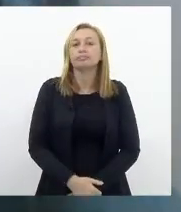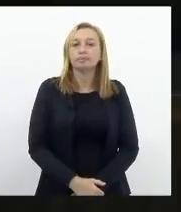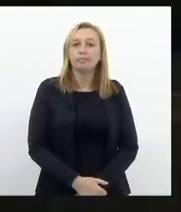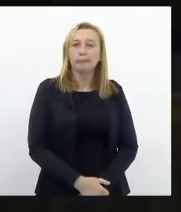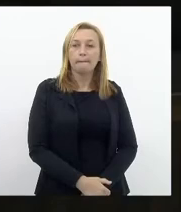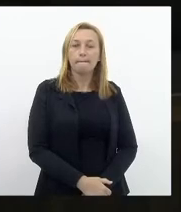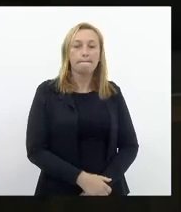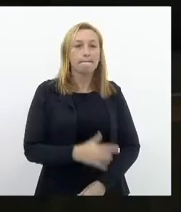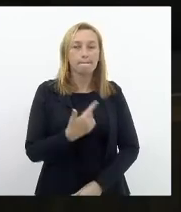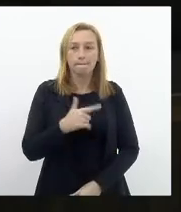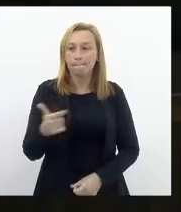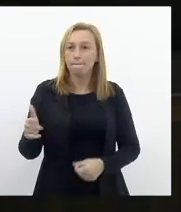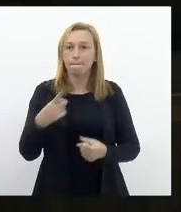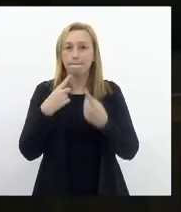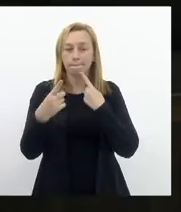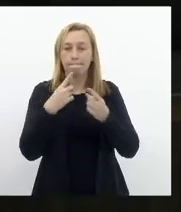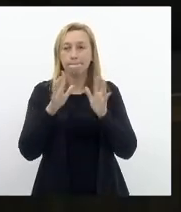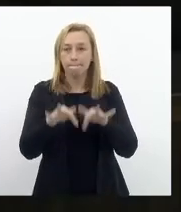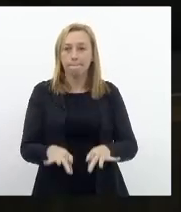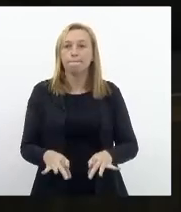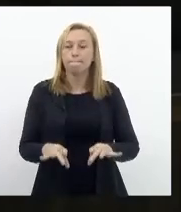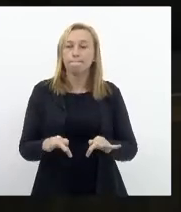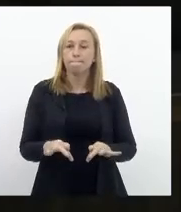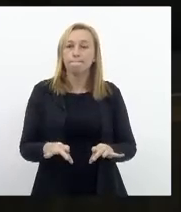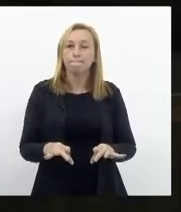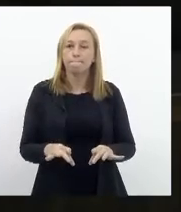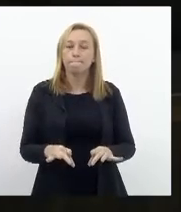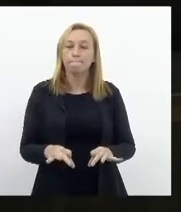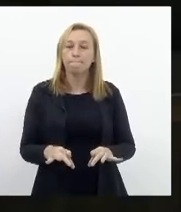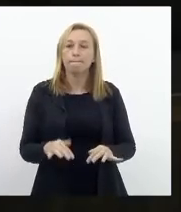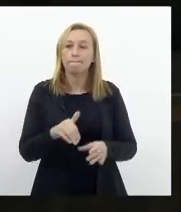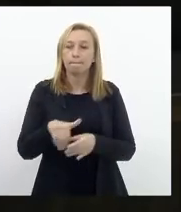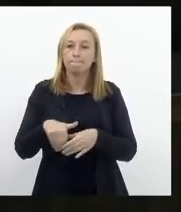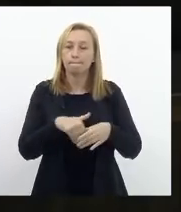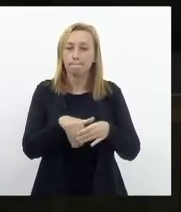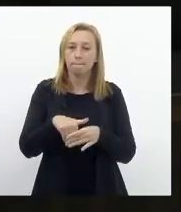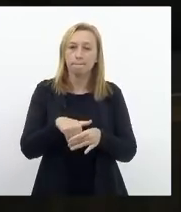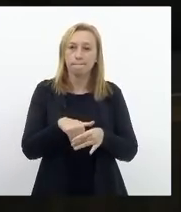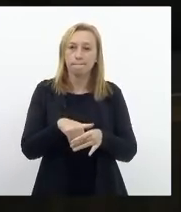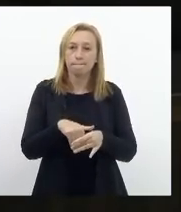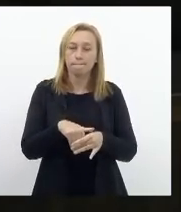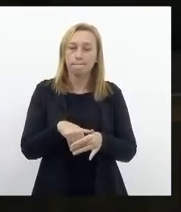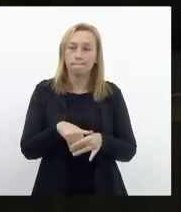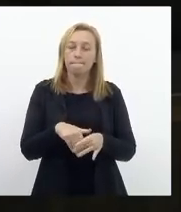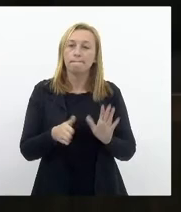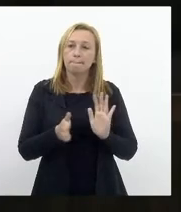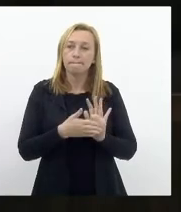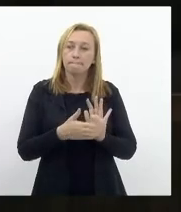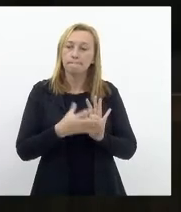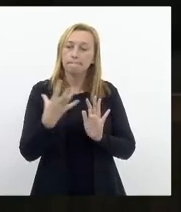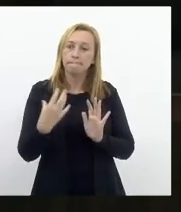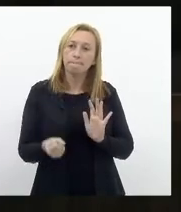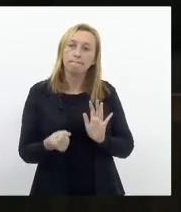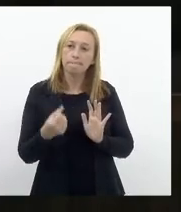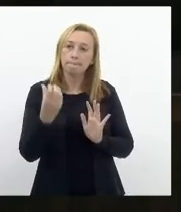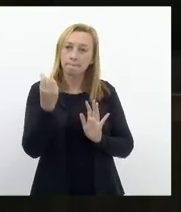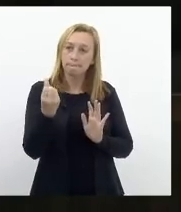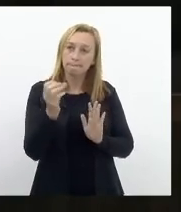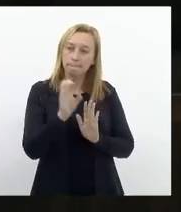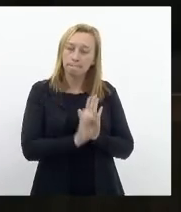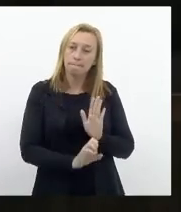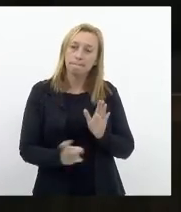não havendo mais quem queira discutir, isso é errada a discussão. Em votação, a presente proposta recebeu seis